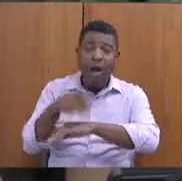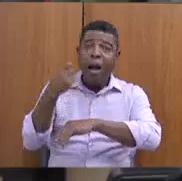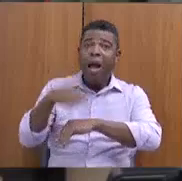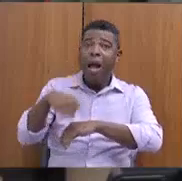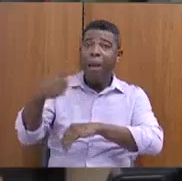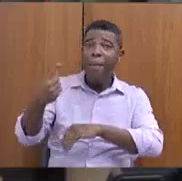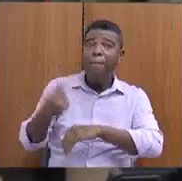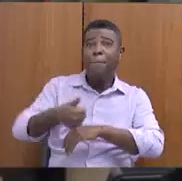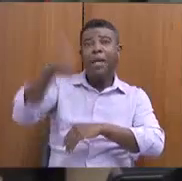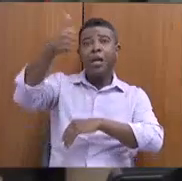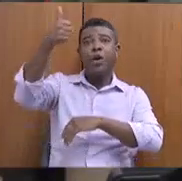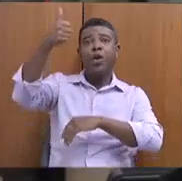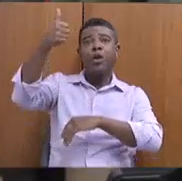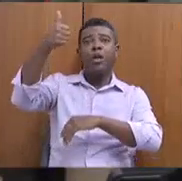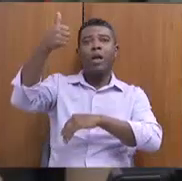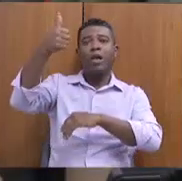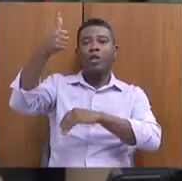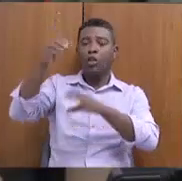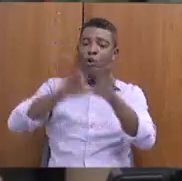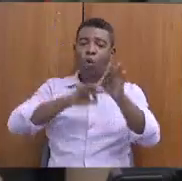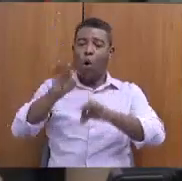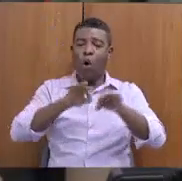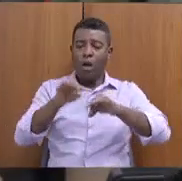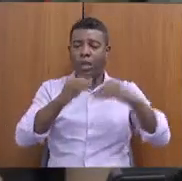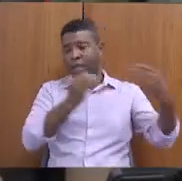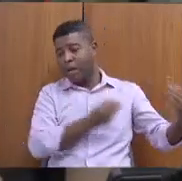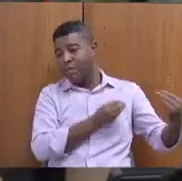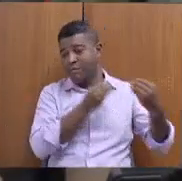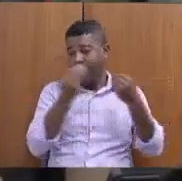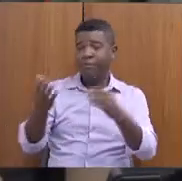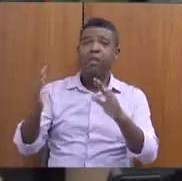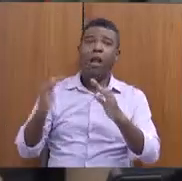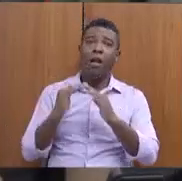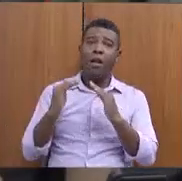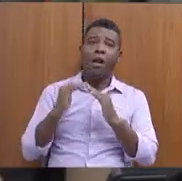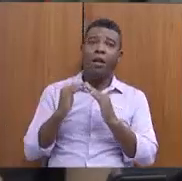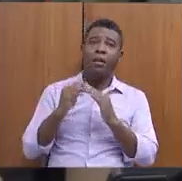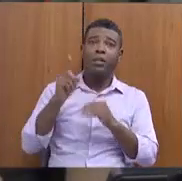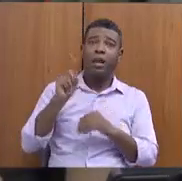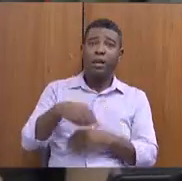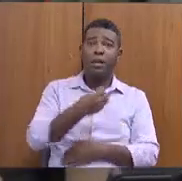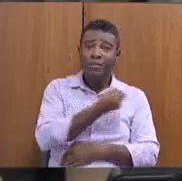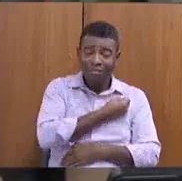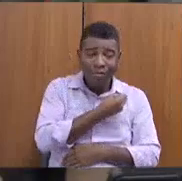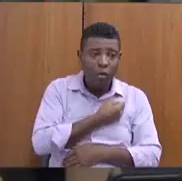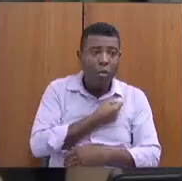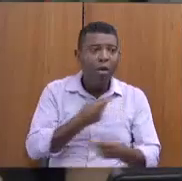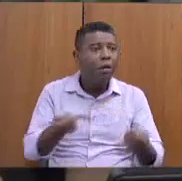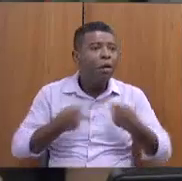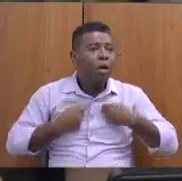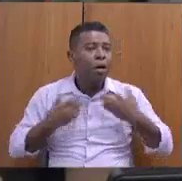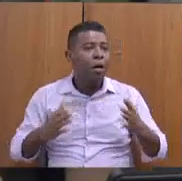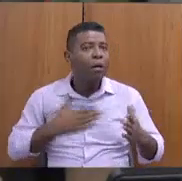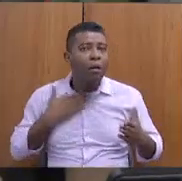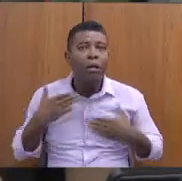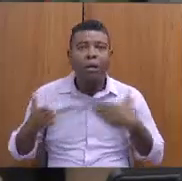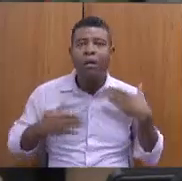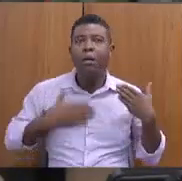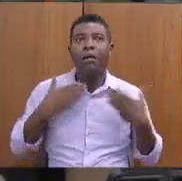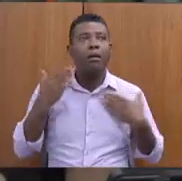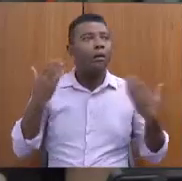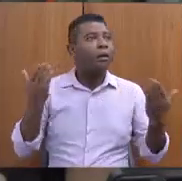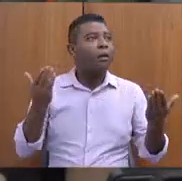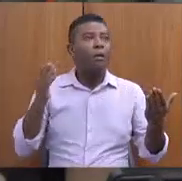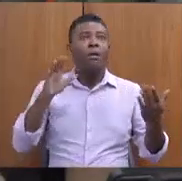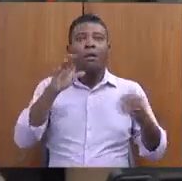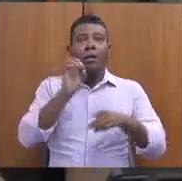primeiro caminho para reduzir esses números que são alarmantes em todo o Estado. Então, bom que já tem um recorte,